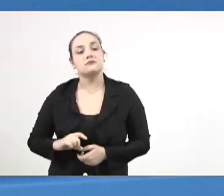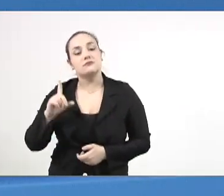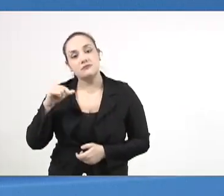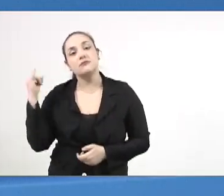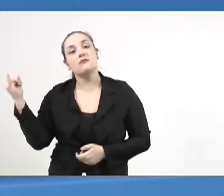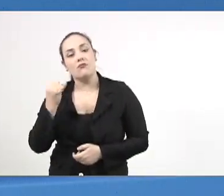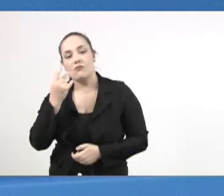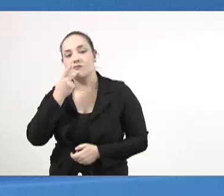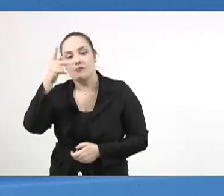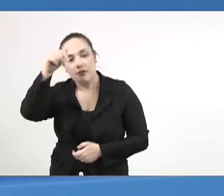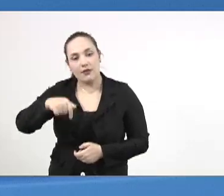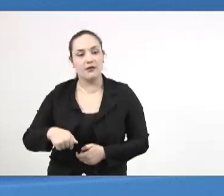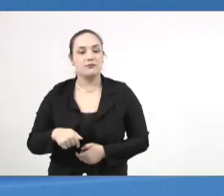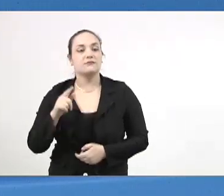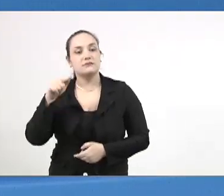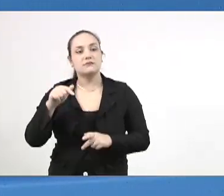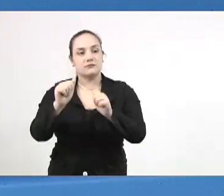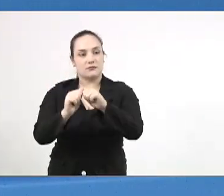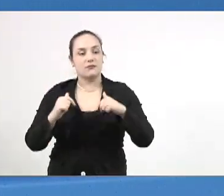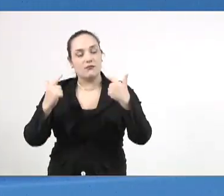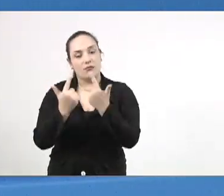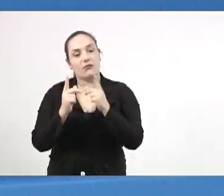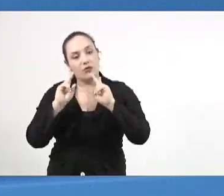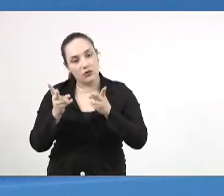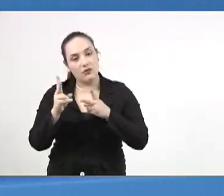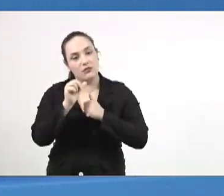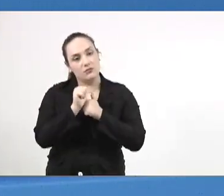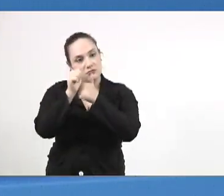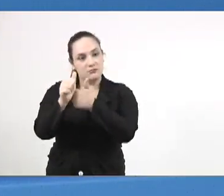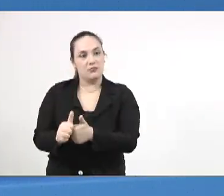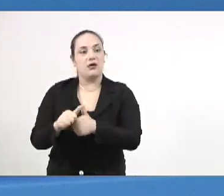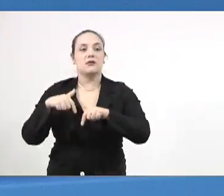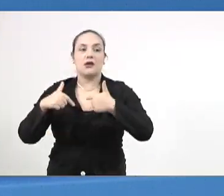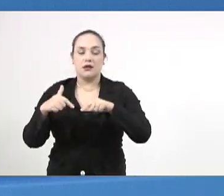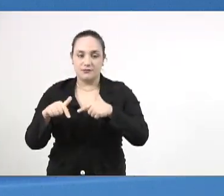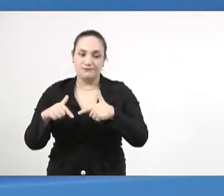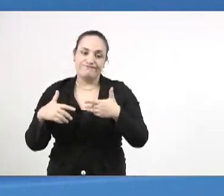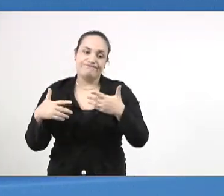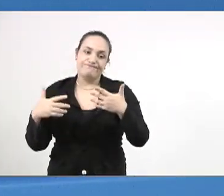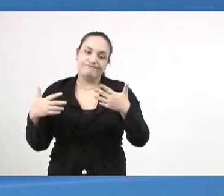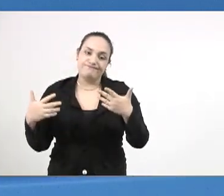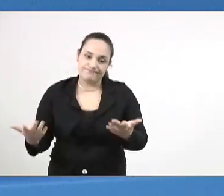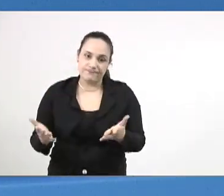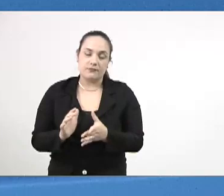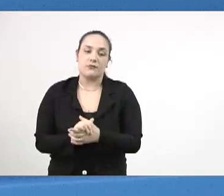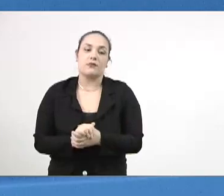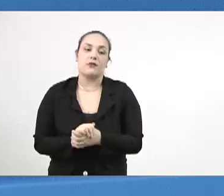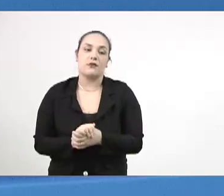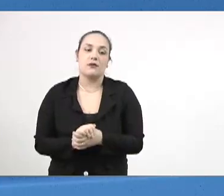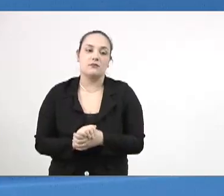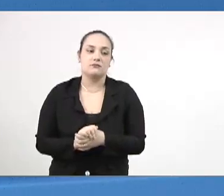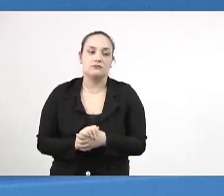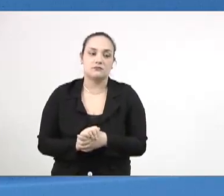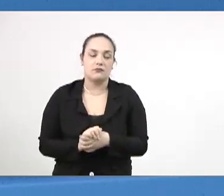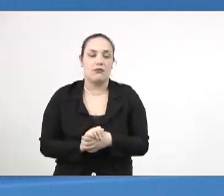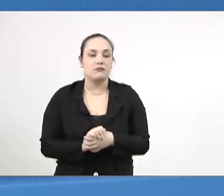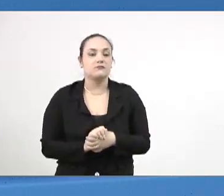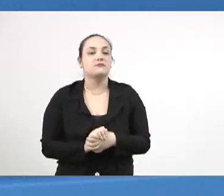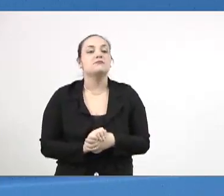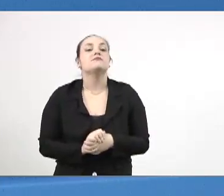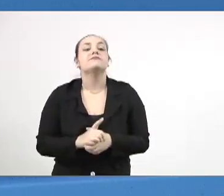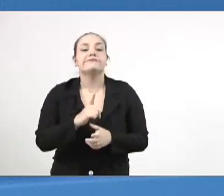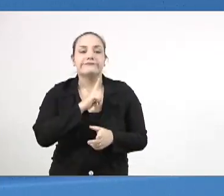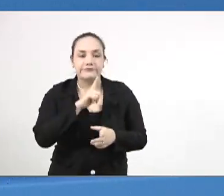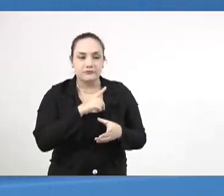que a Assembleia continue acompanhando esse trabalho, que infelizmente está acontecendo no